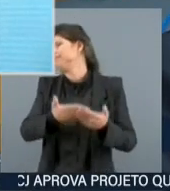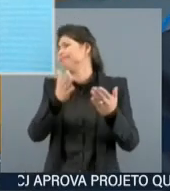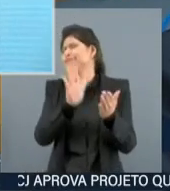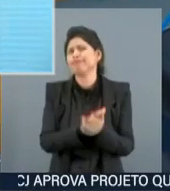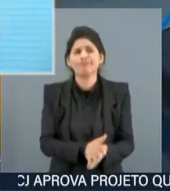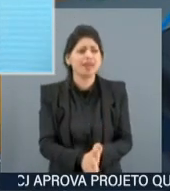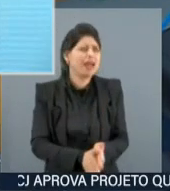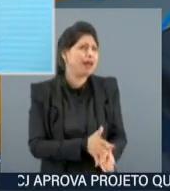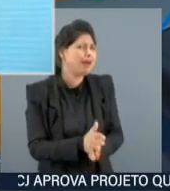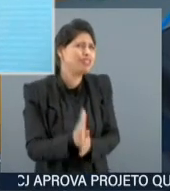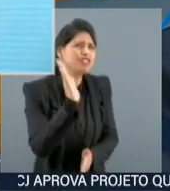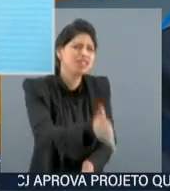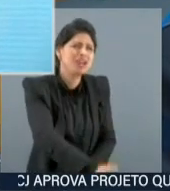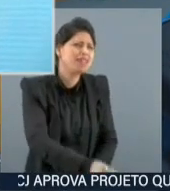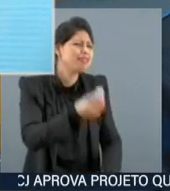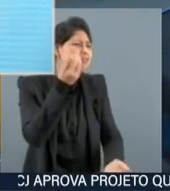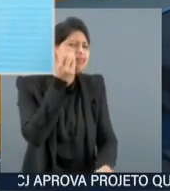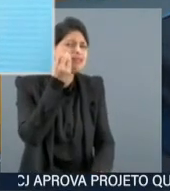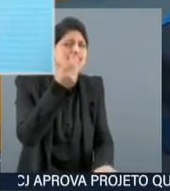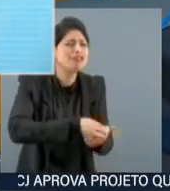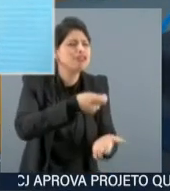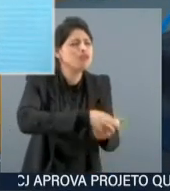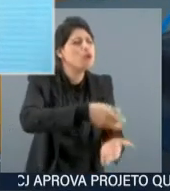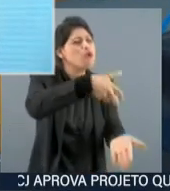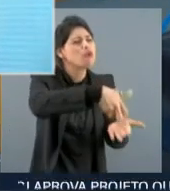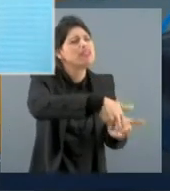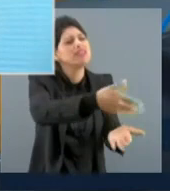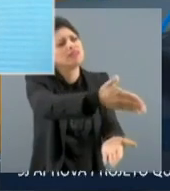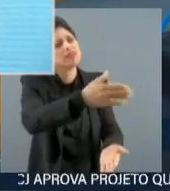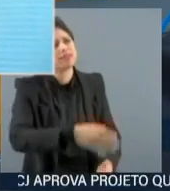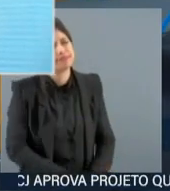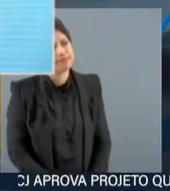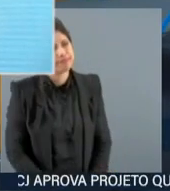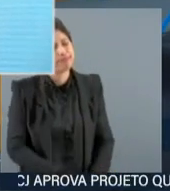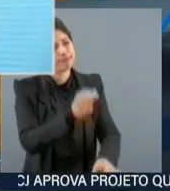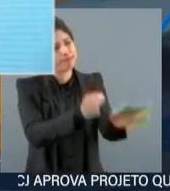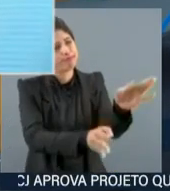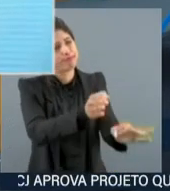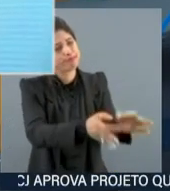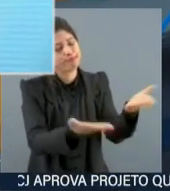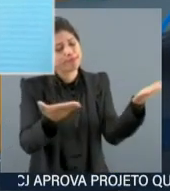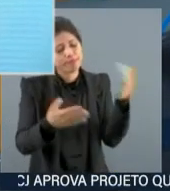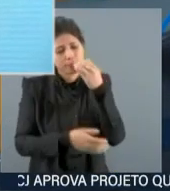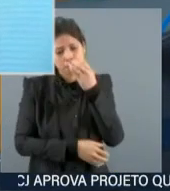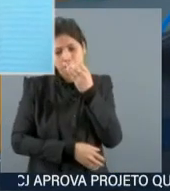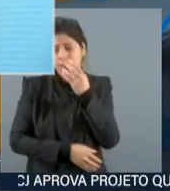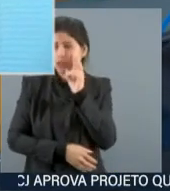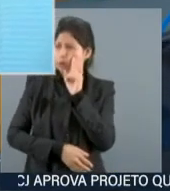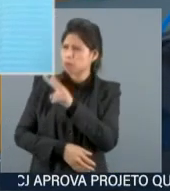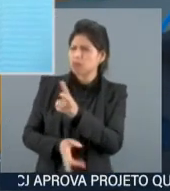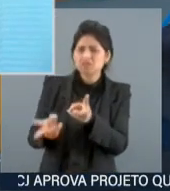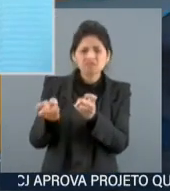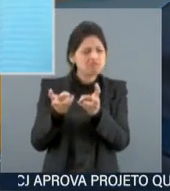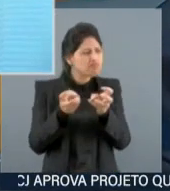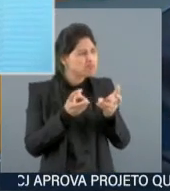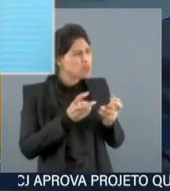assessor do ex-presidente Jair Bolsonaro, Fábio Weingarten, disse que não há nada a temer em relação ao celular de Mauro Cid, justamente